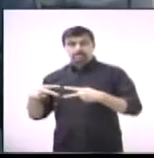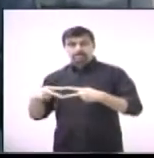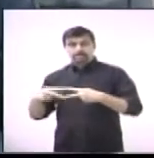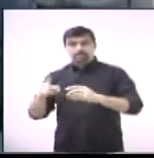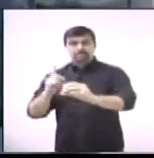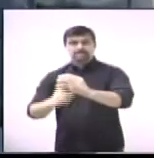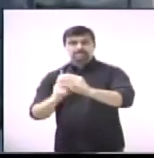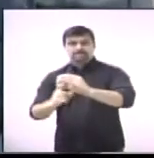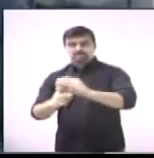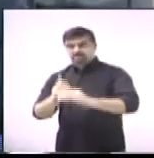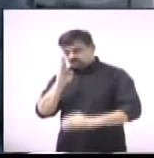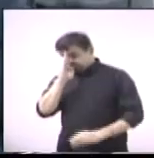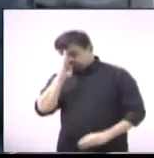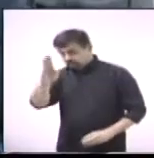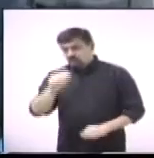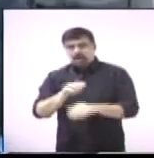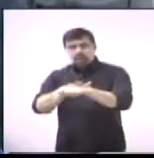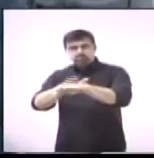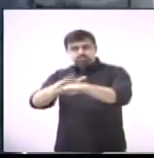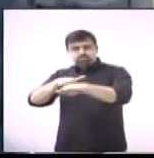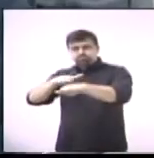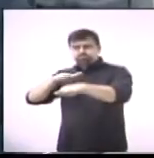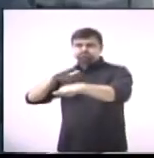hoje não suporta mais o trânsito de Paulina.